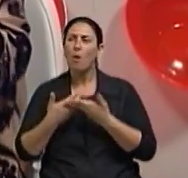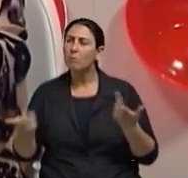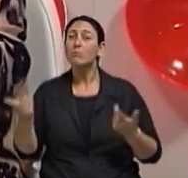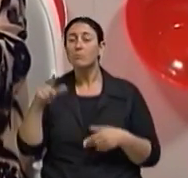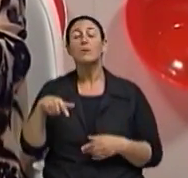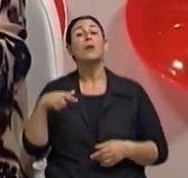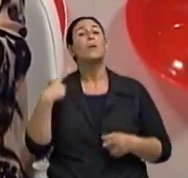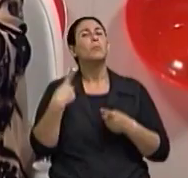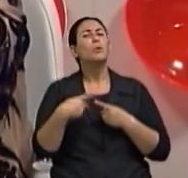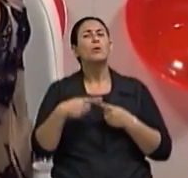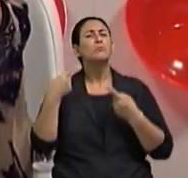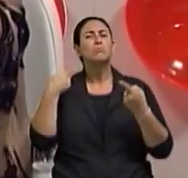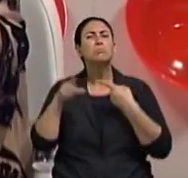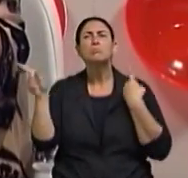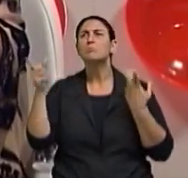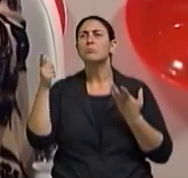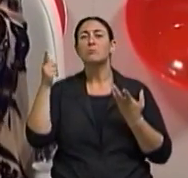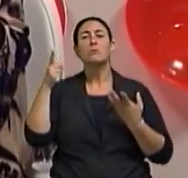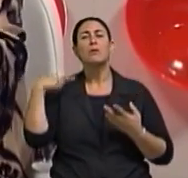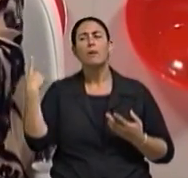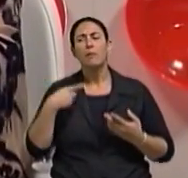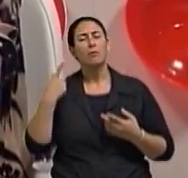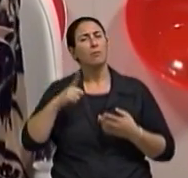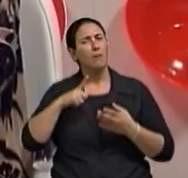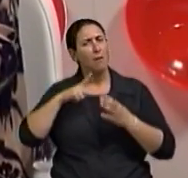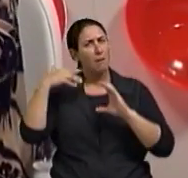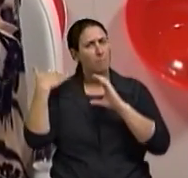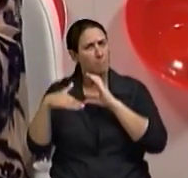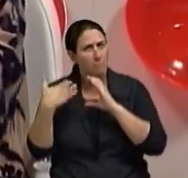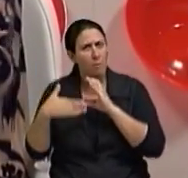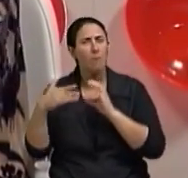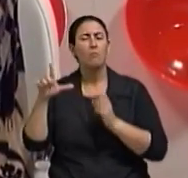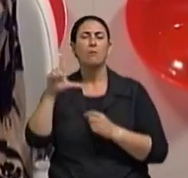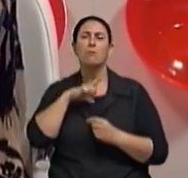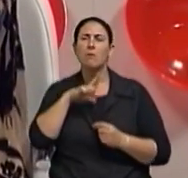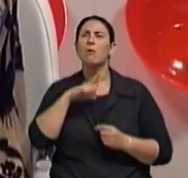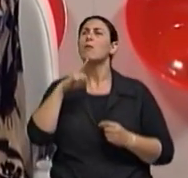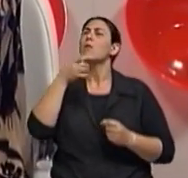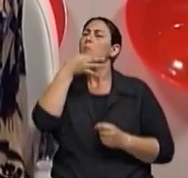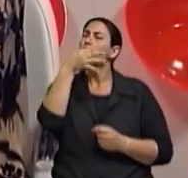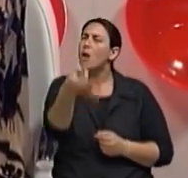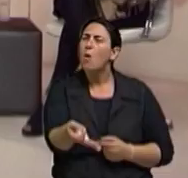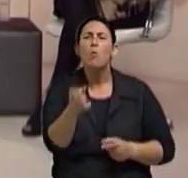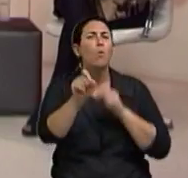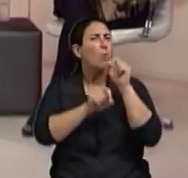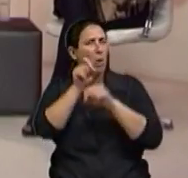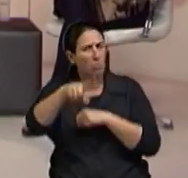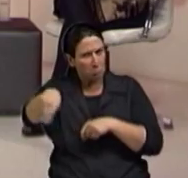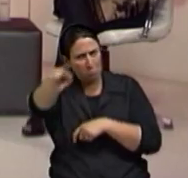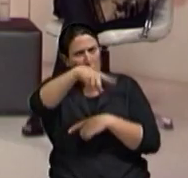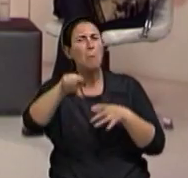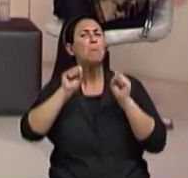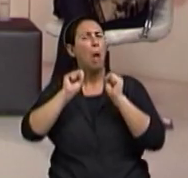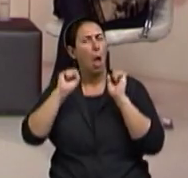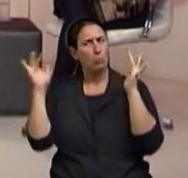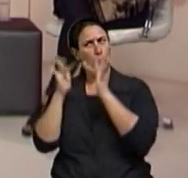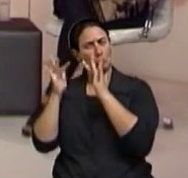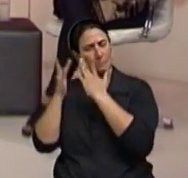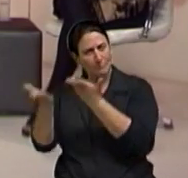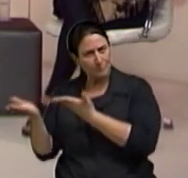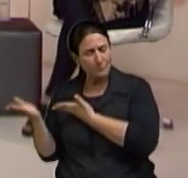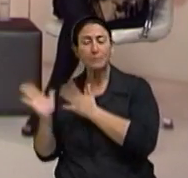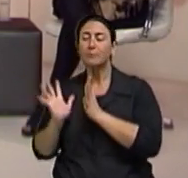discordaram, passem e-mail para a gente, telefone e deem a sua opinião, porque depois a gente coloca no programa aqui a questão